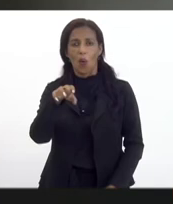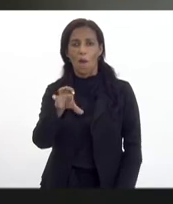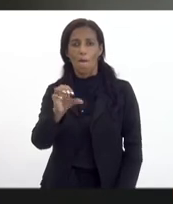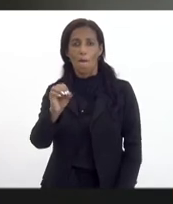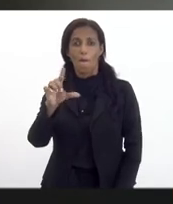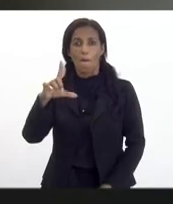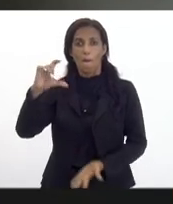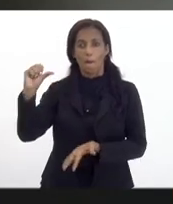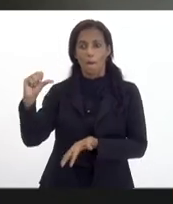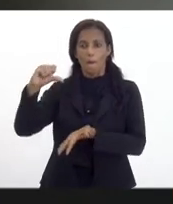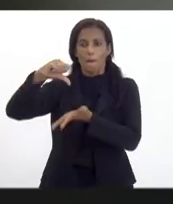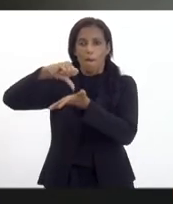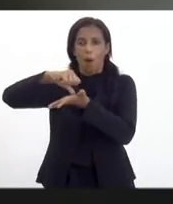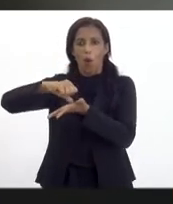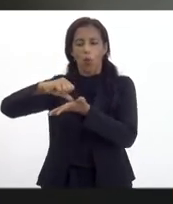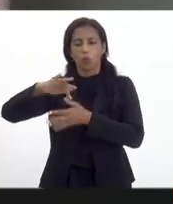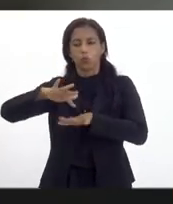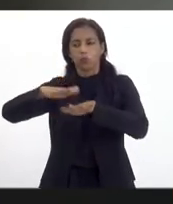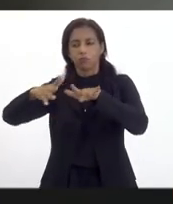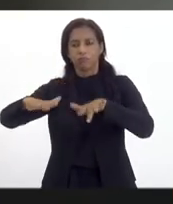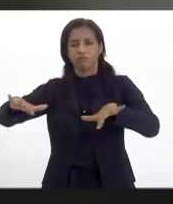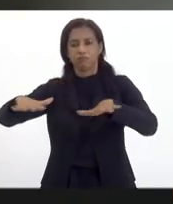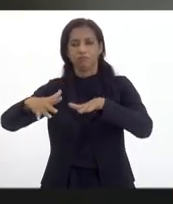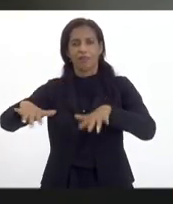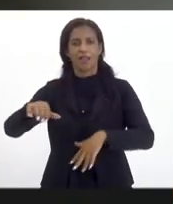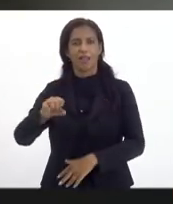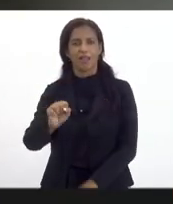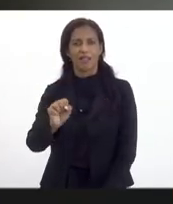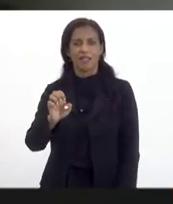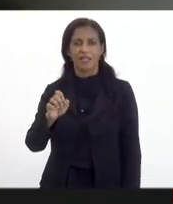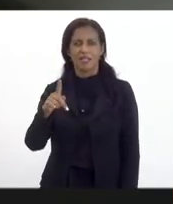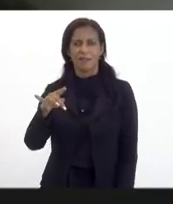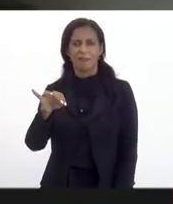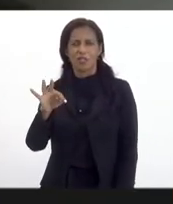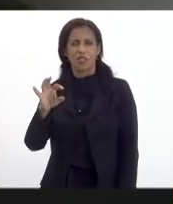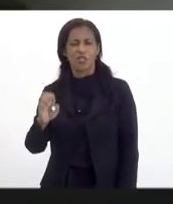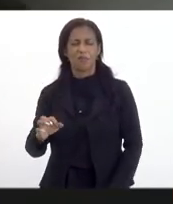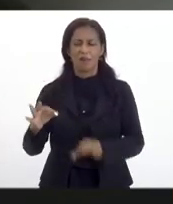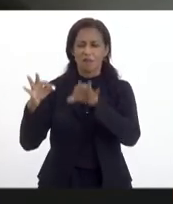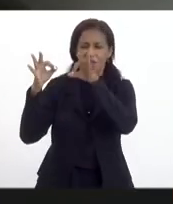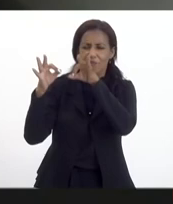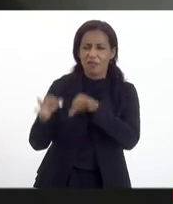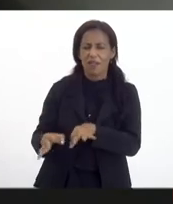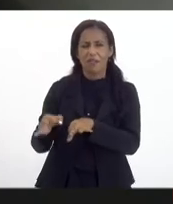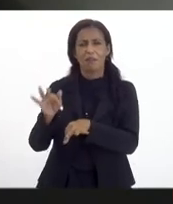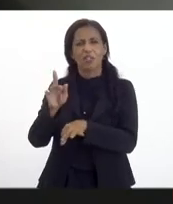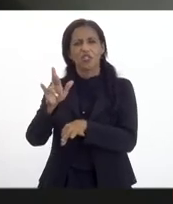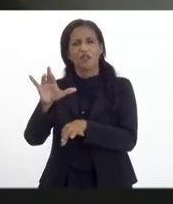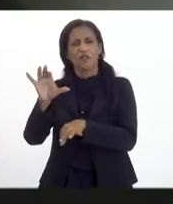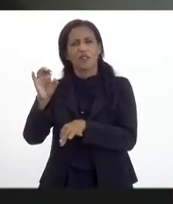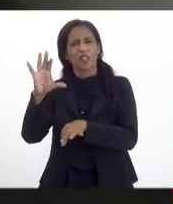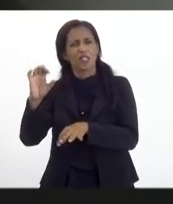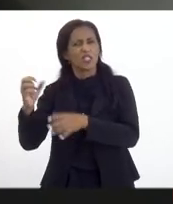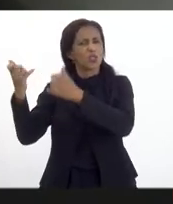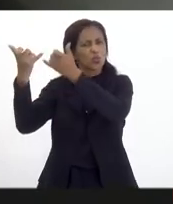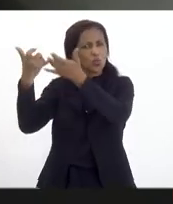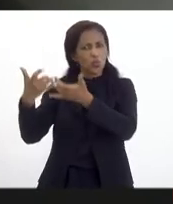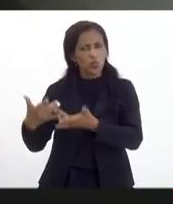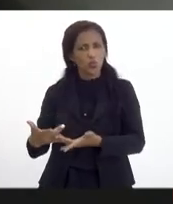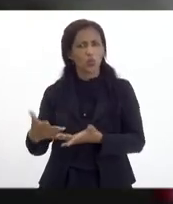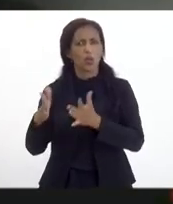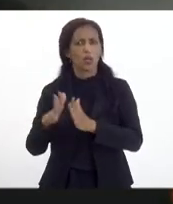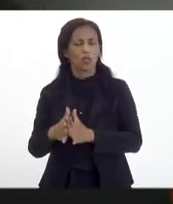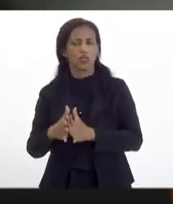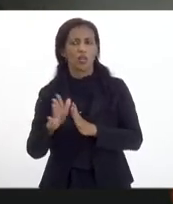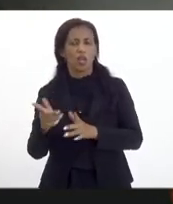tecnológico do mar da Baía de Sepetiba, que foi exatamente o foi falado pelo Francisco, anteriormente, diretor da ICM. No